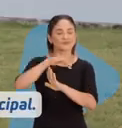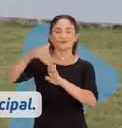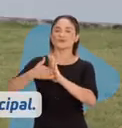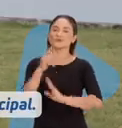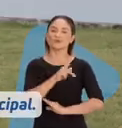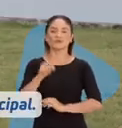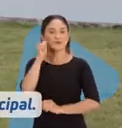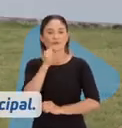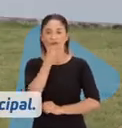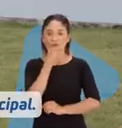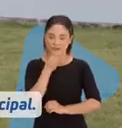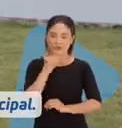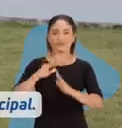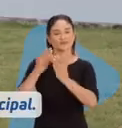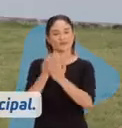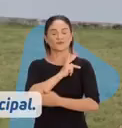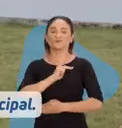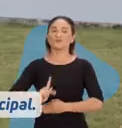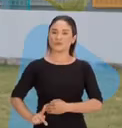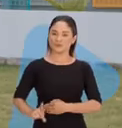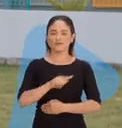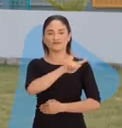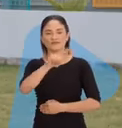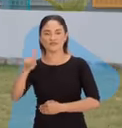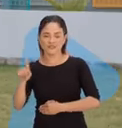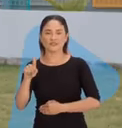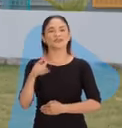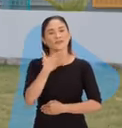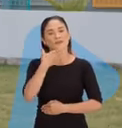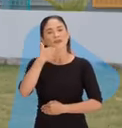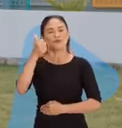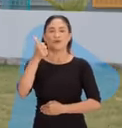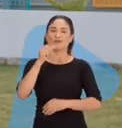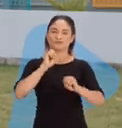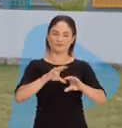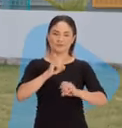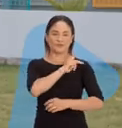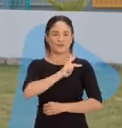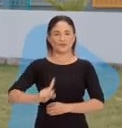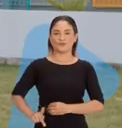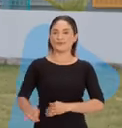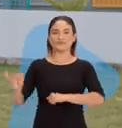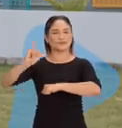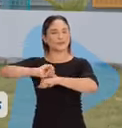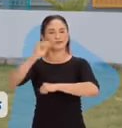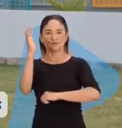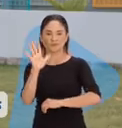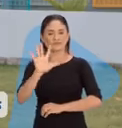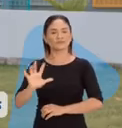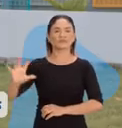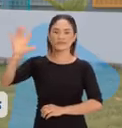todos os professores e professoras da nossa rede municipal. Vocês fazem a melhor educação pública de todas as capitais brasileiras.